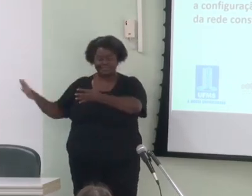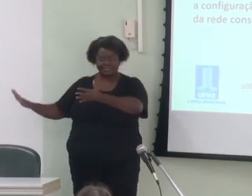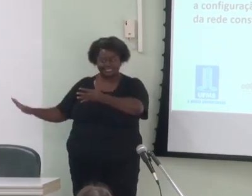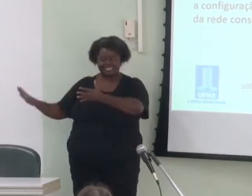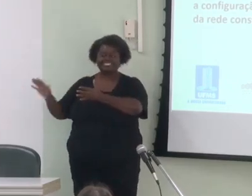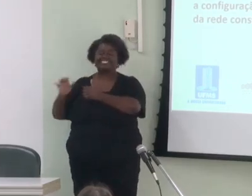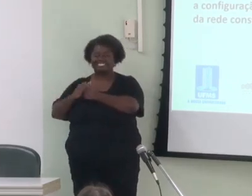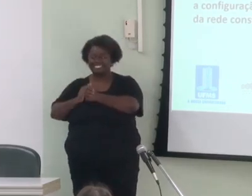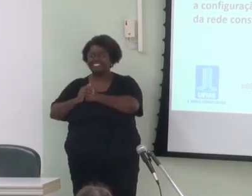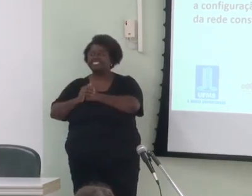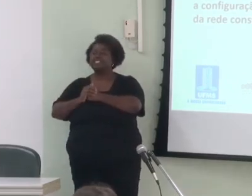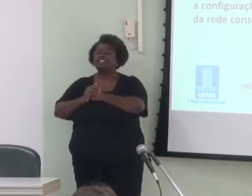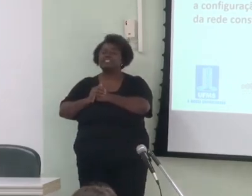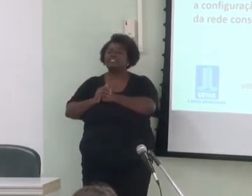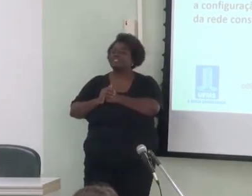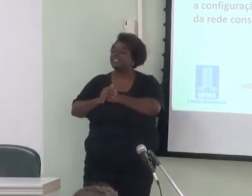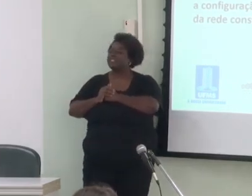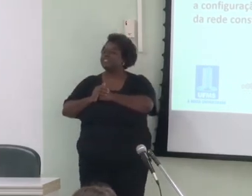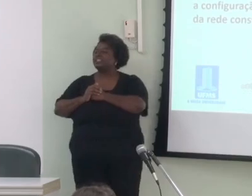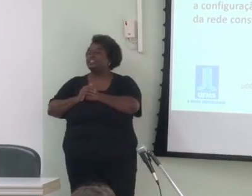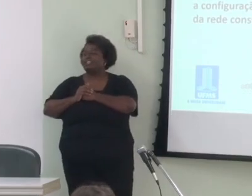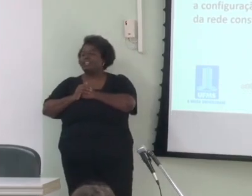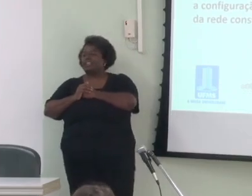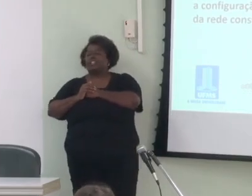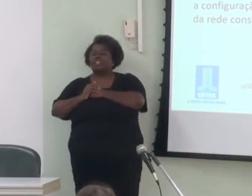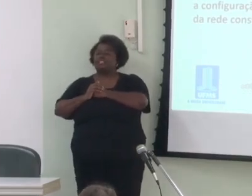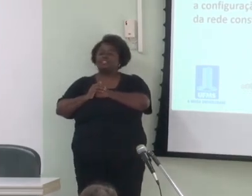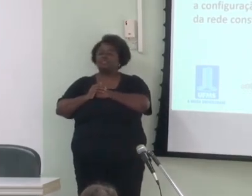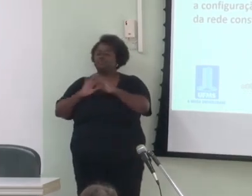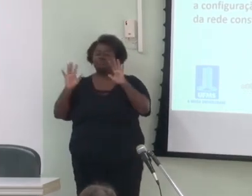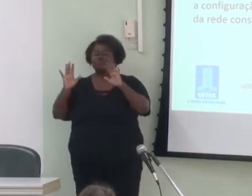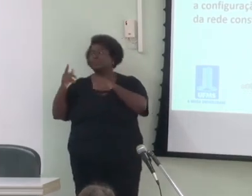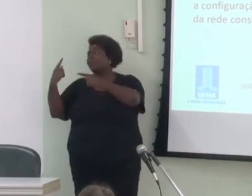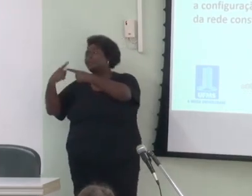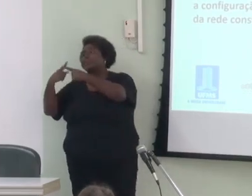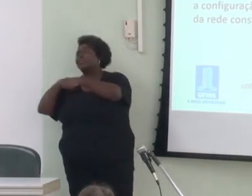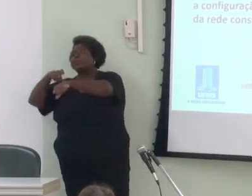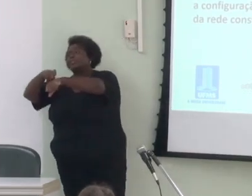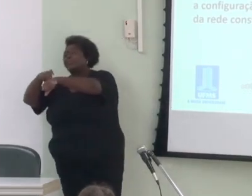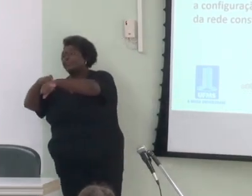compartimentalizada É que tem um tempo gente